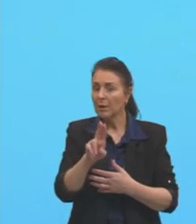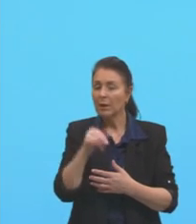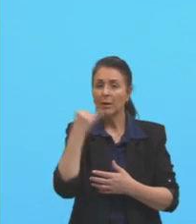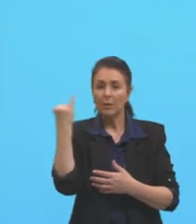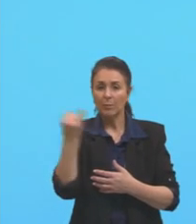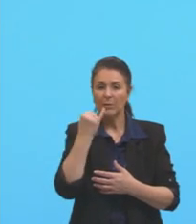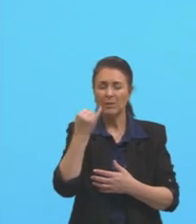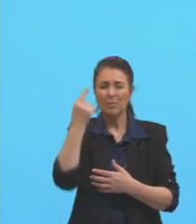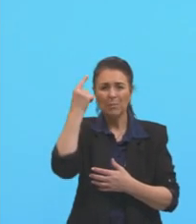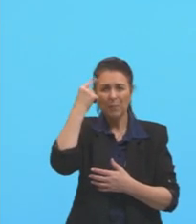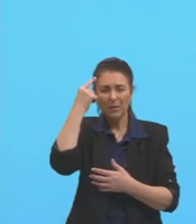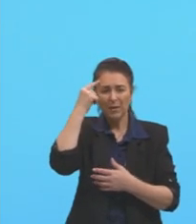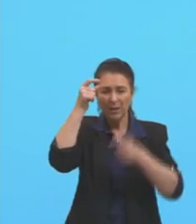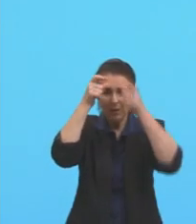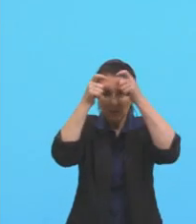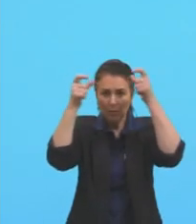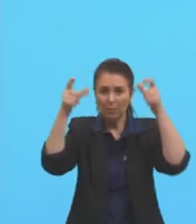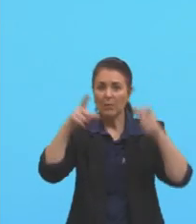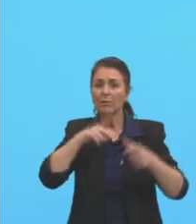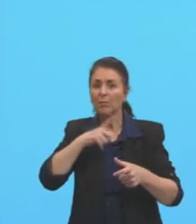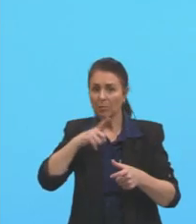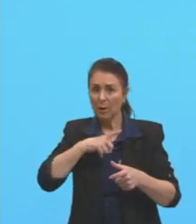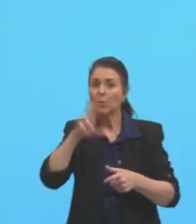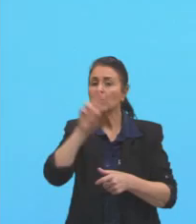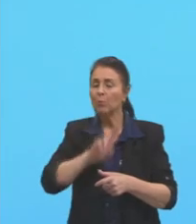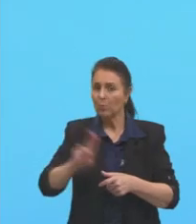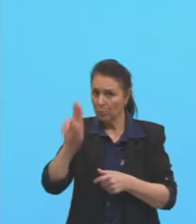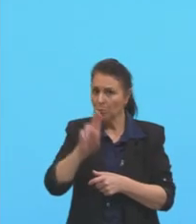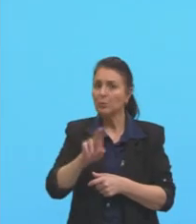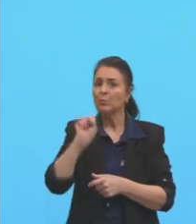pense que esse conhecimento tenha uma aplicação real.